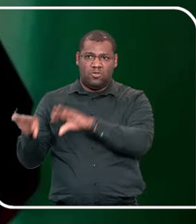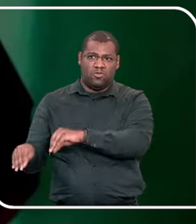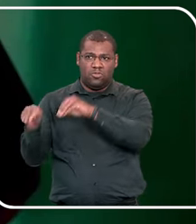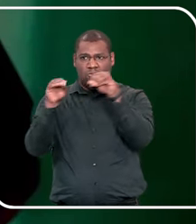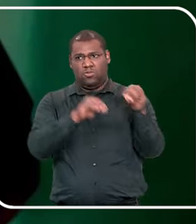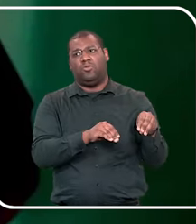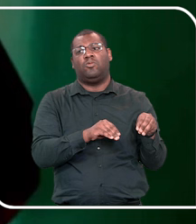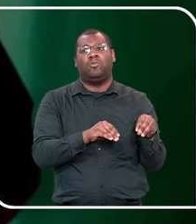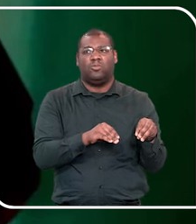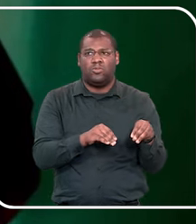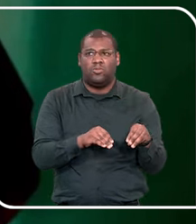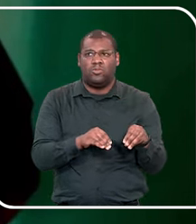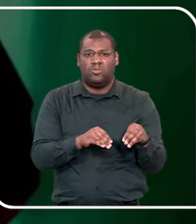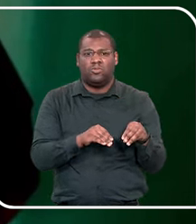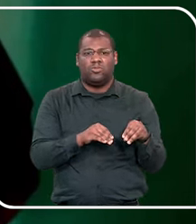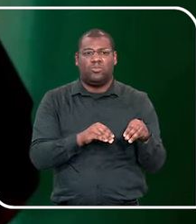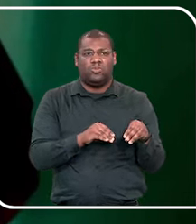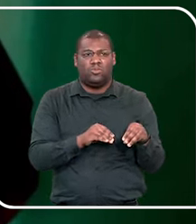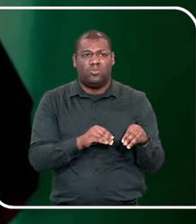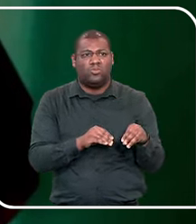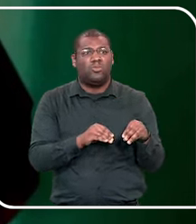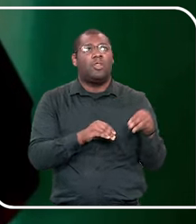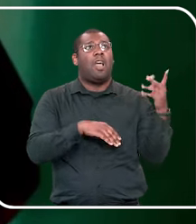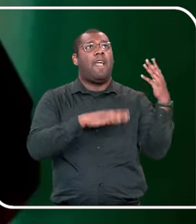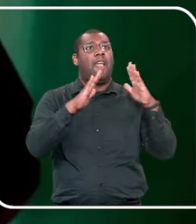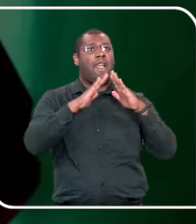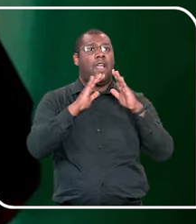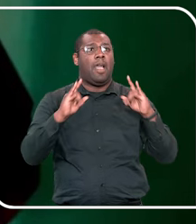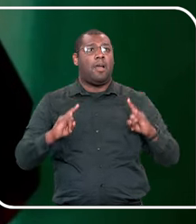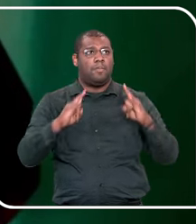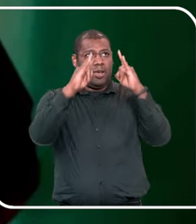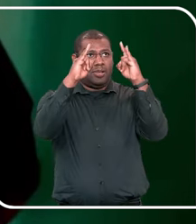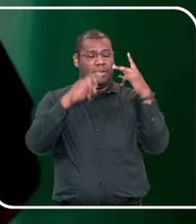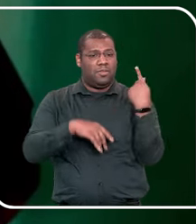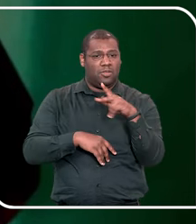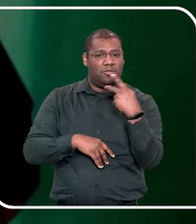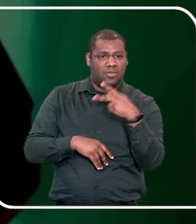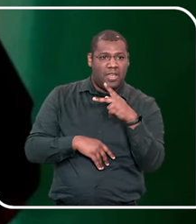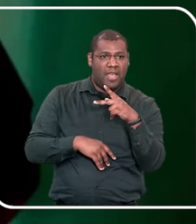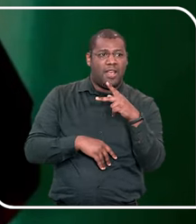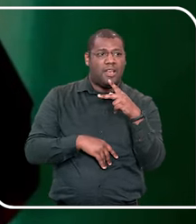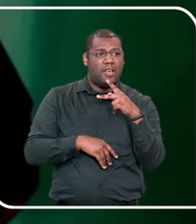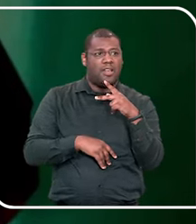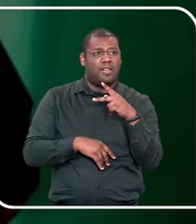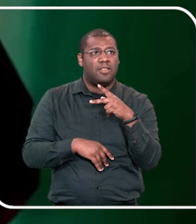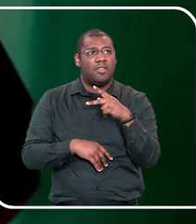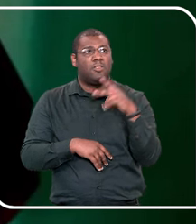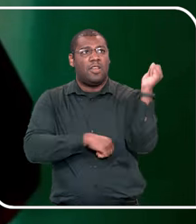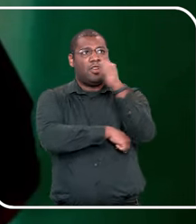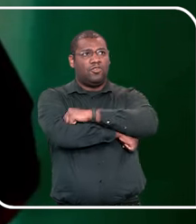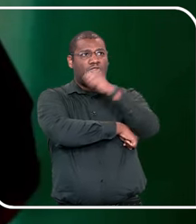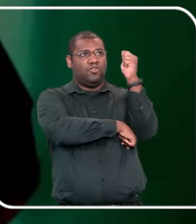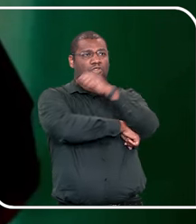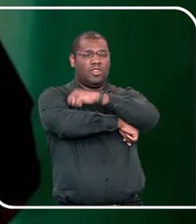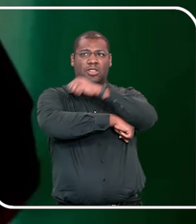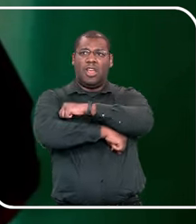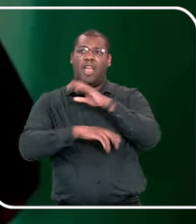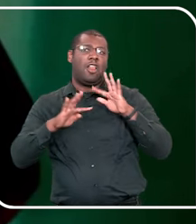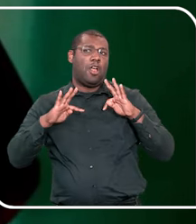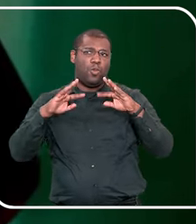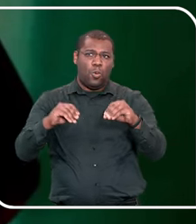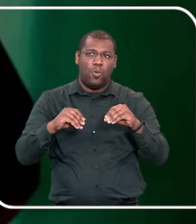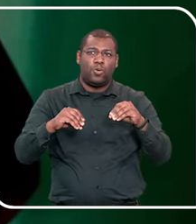e tinha rede de proteção em todas as janelas. E na primeira faxina que ela estava dando pra mudança, ela